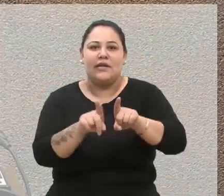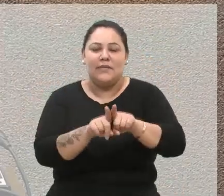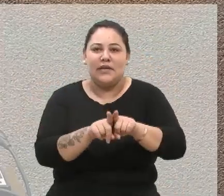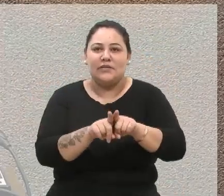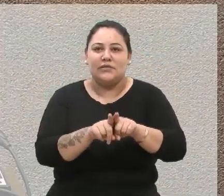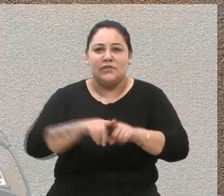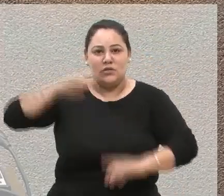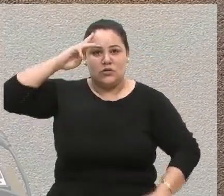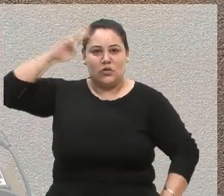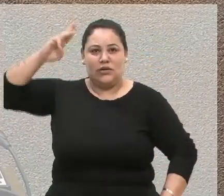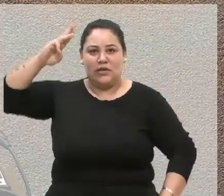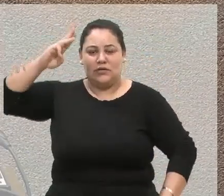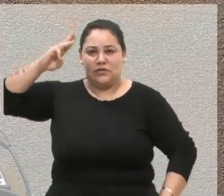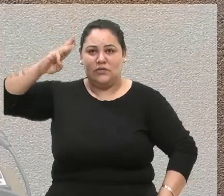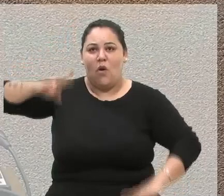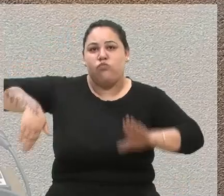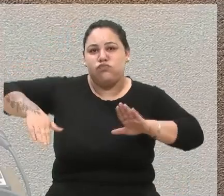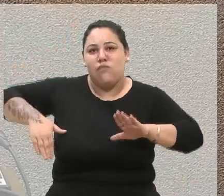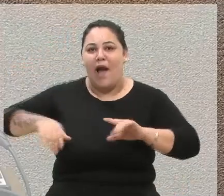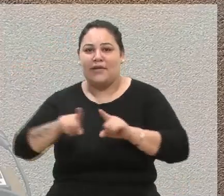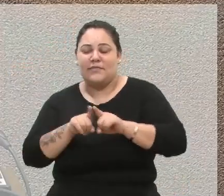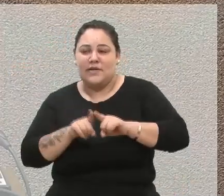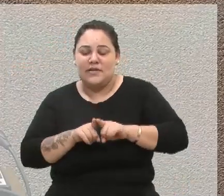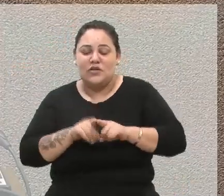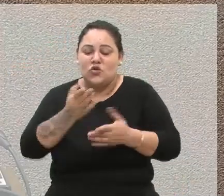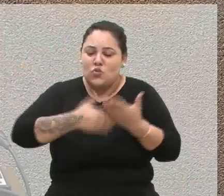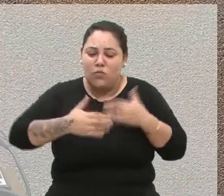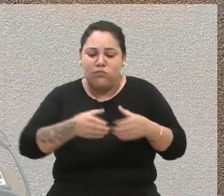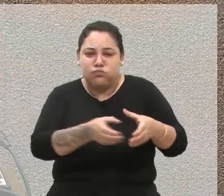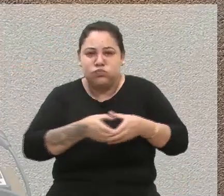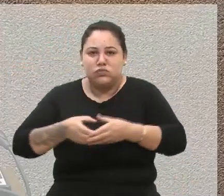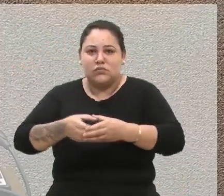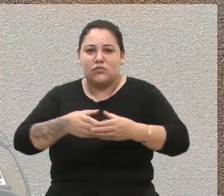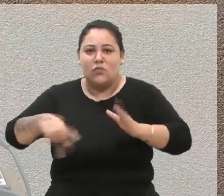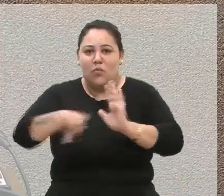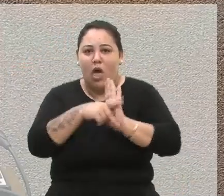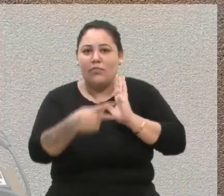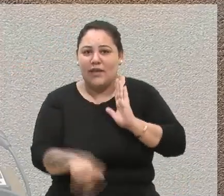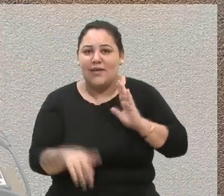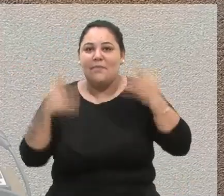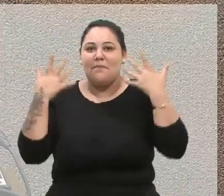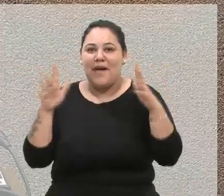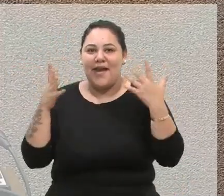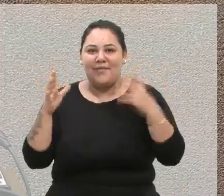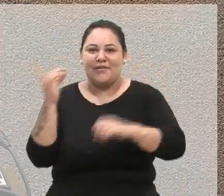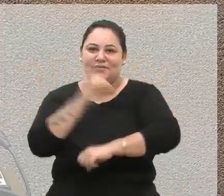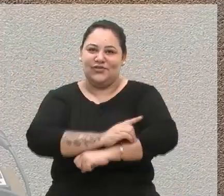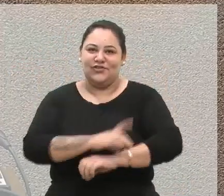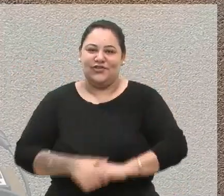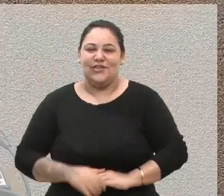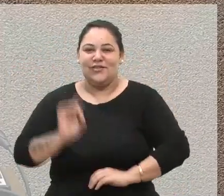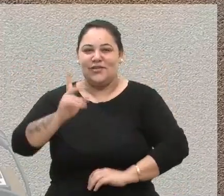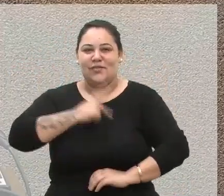Então, a todos os grupos escoteiros aqui da região também, parabéns pelo Dia do Escoteiro. Era isso, presidente. Muito obrigado.